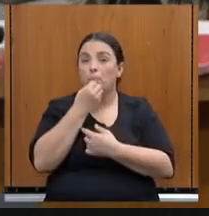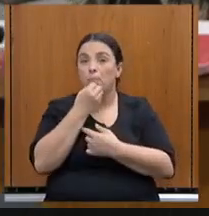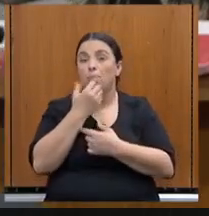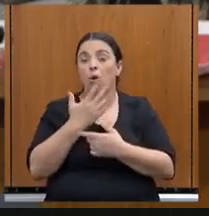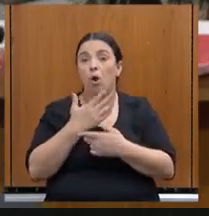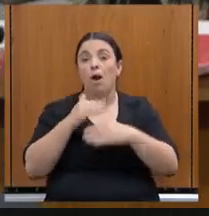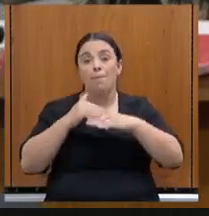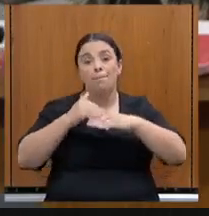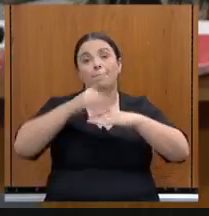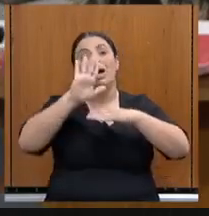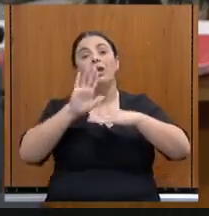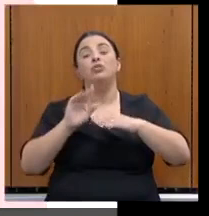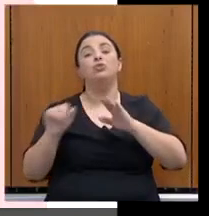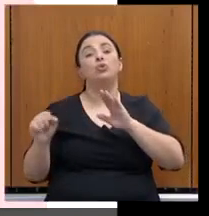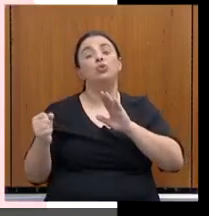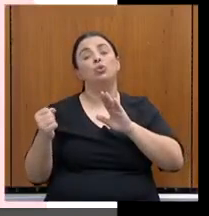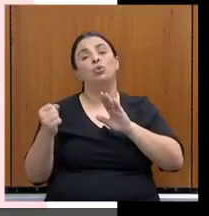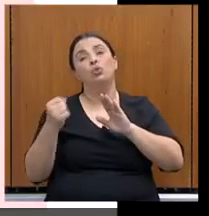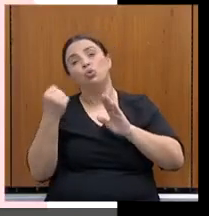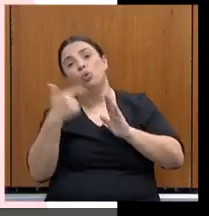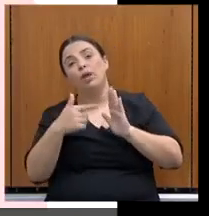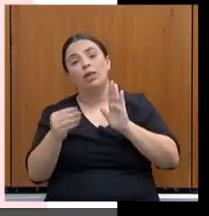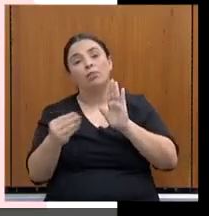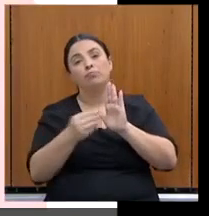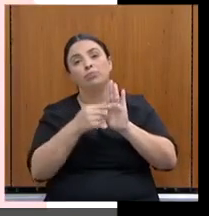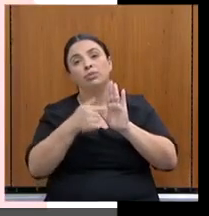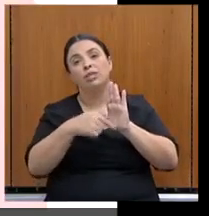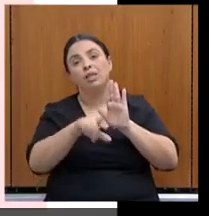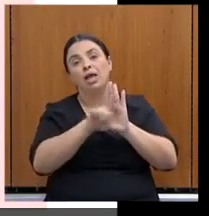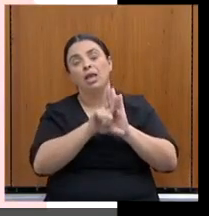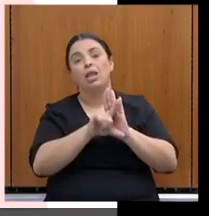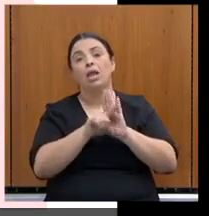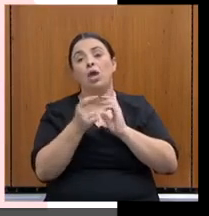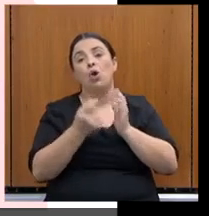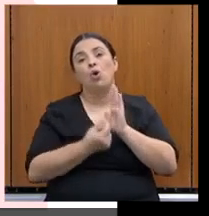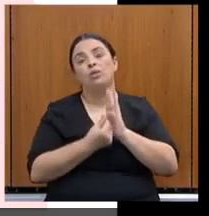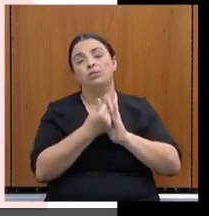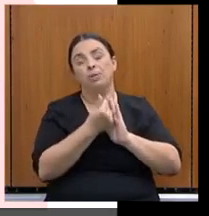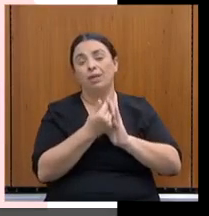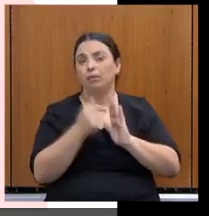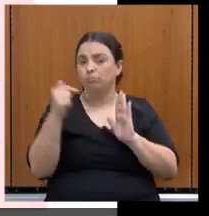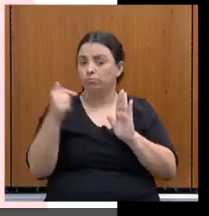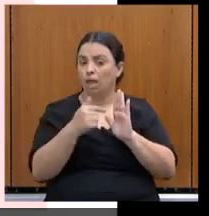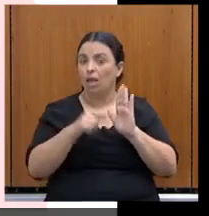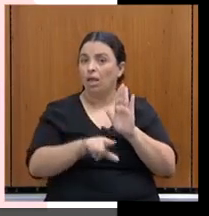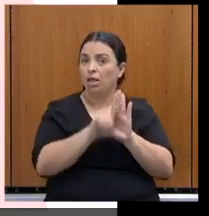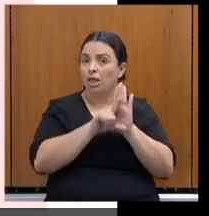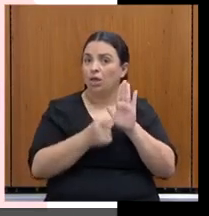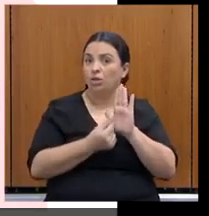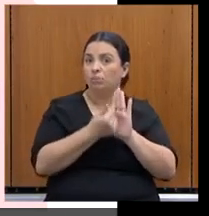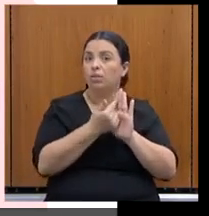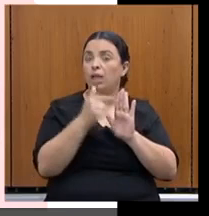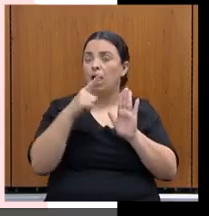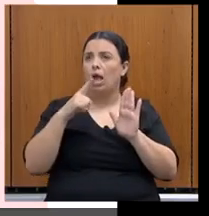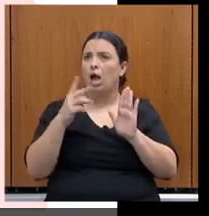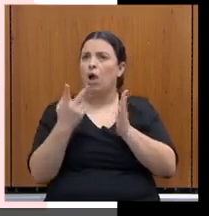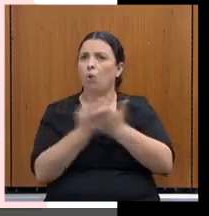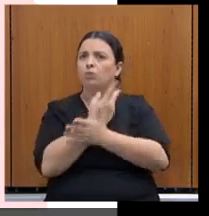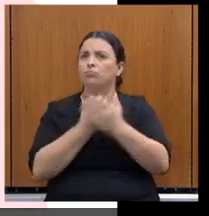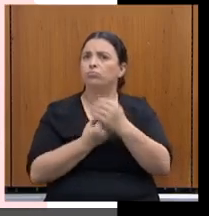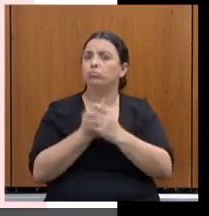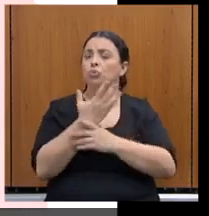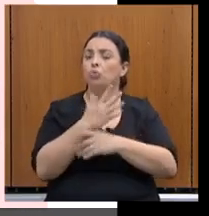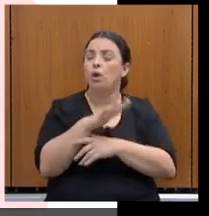orçamentária. Lembrando que a lei orçamentária, ela foi feita no ambiente de crise fiscal, de crise de